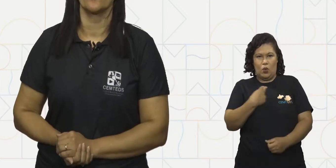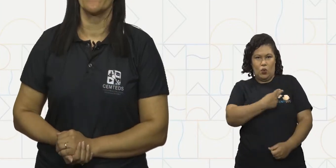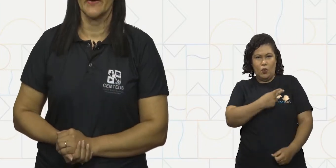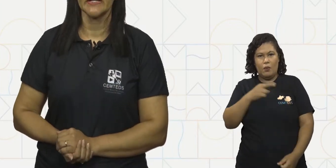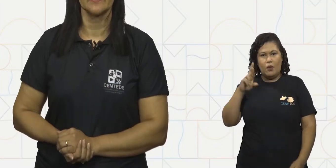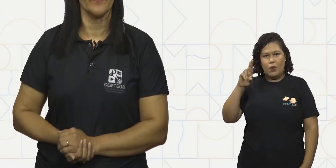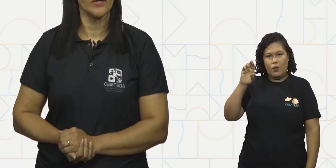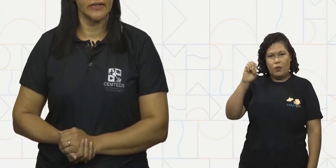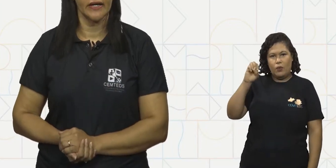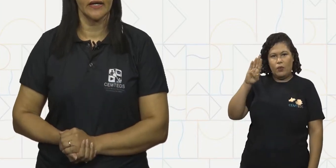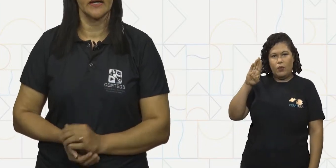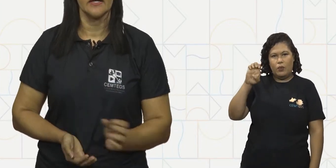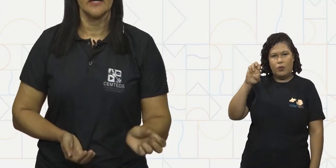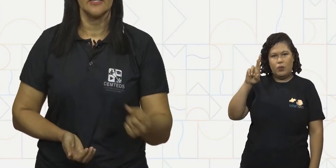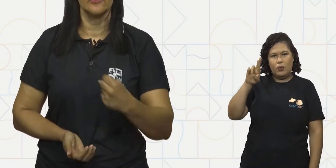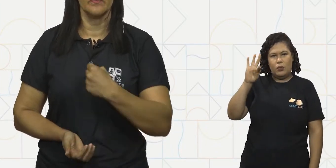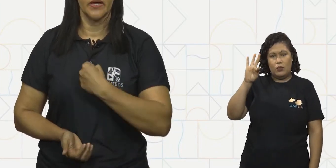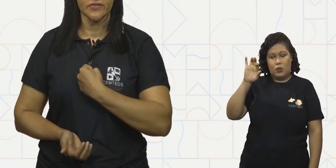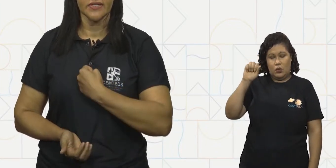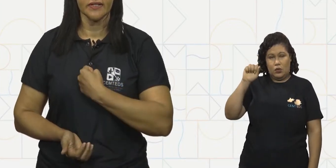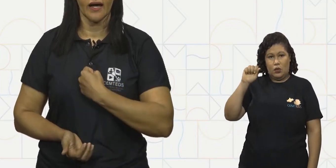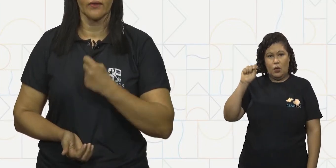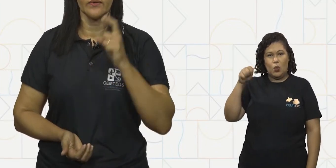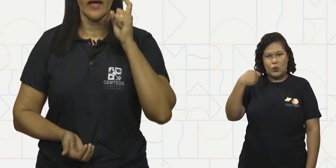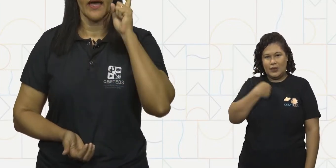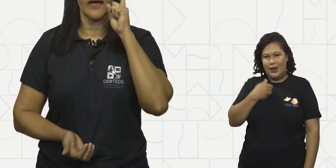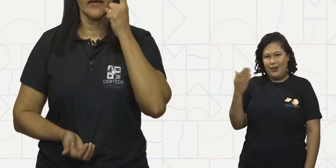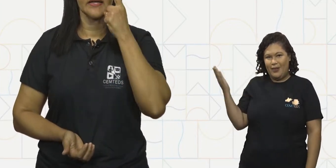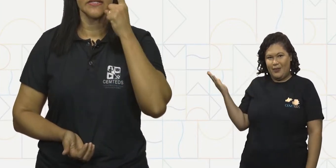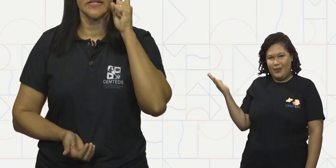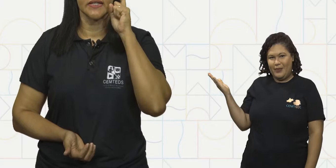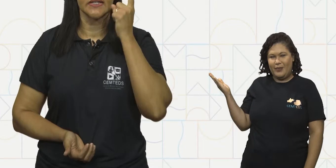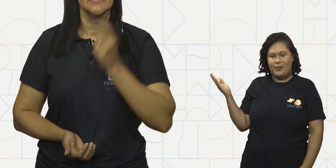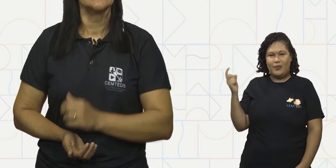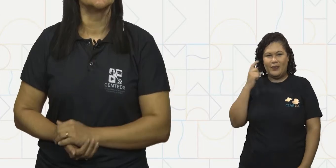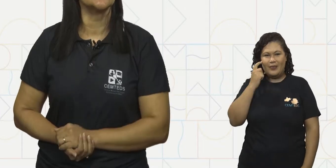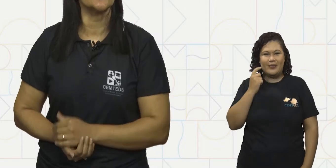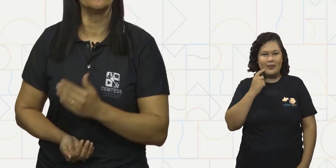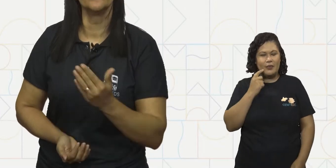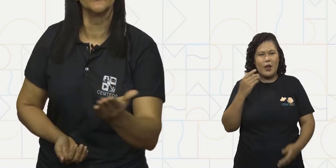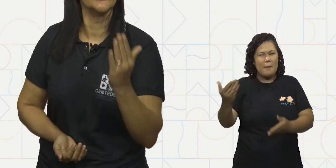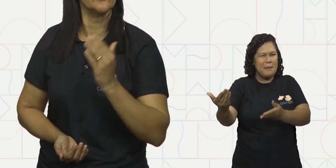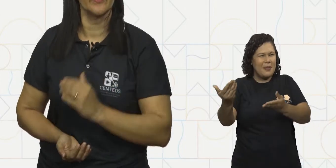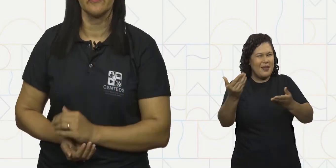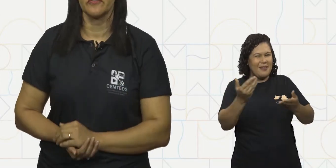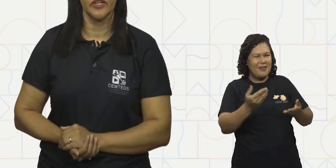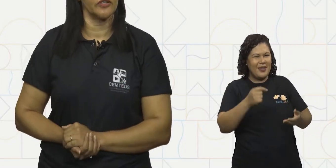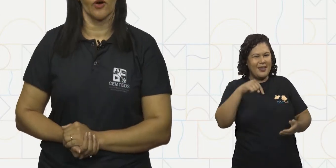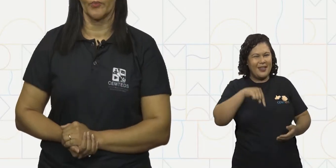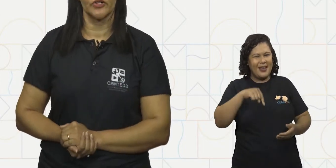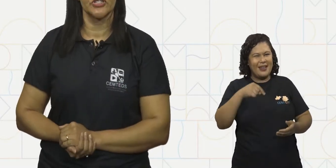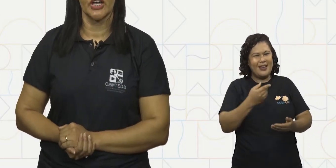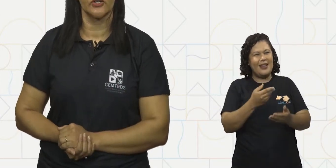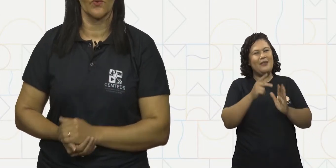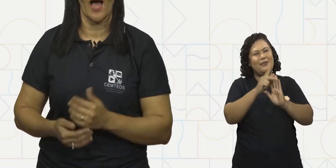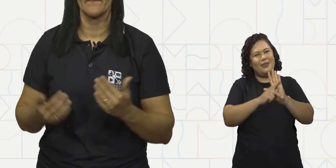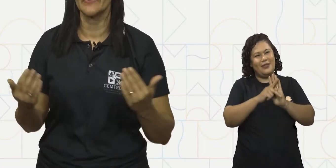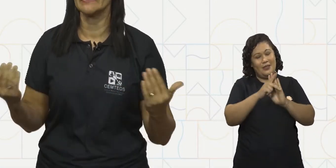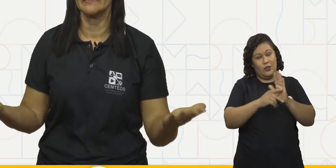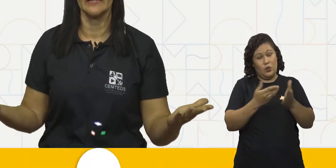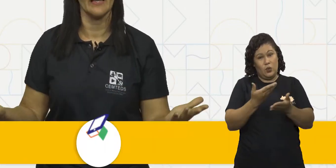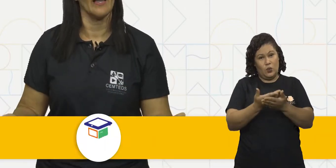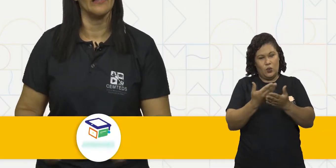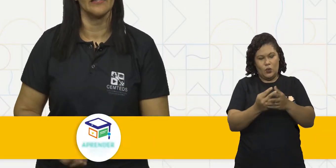professora Roberta Portela e o meu sinal é esse! Seja muito bem-vindo ao projeto